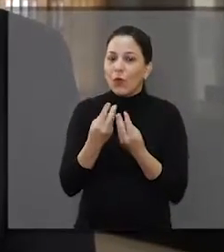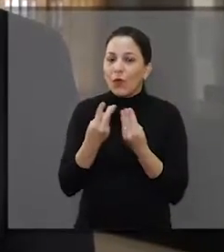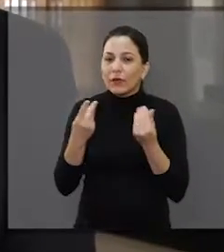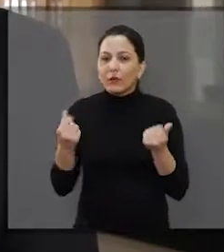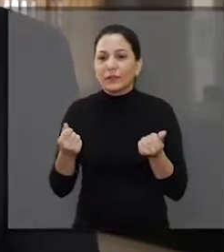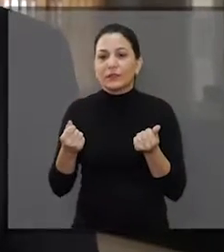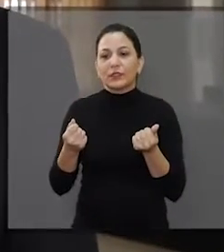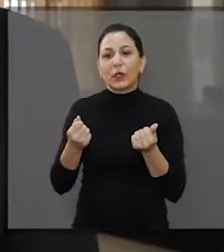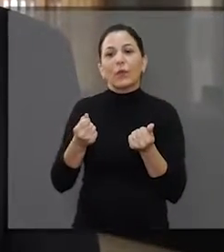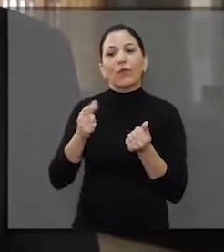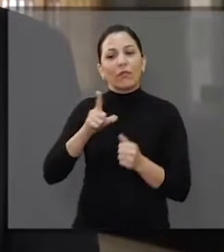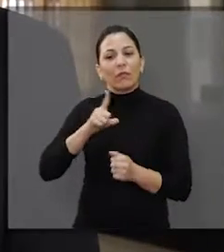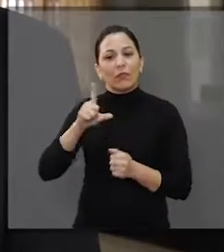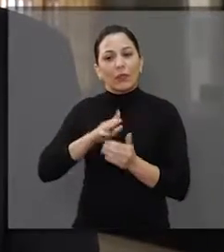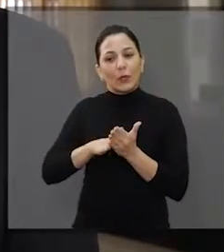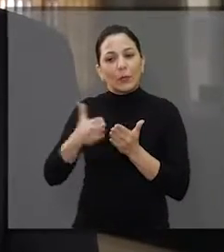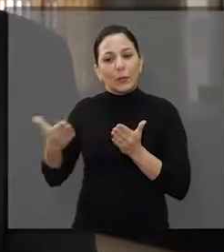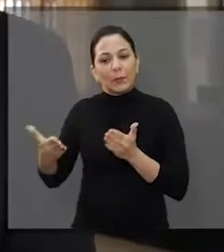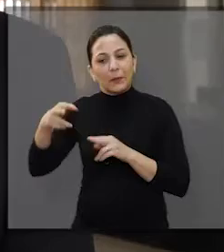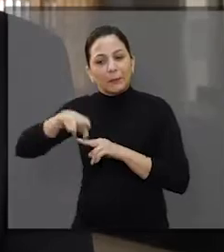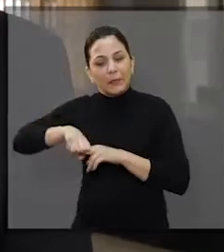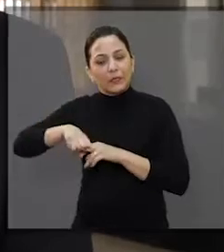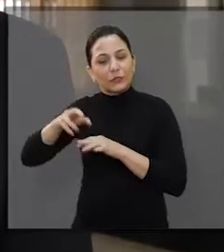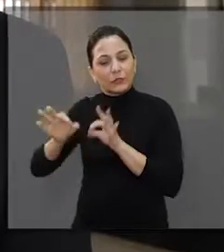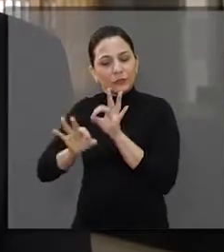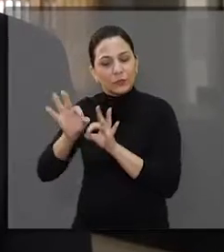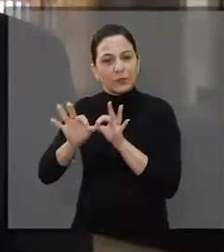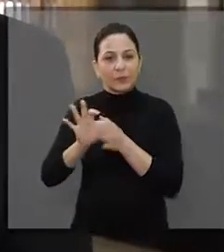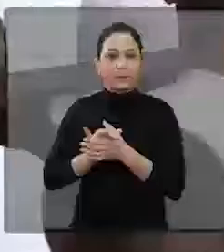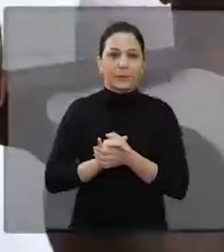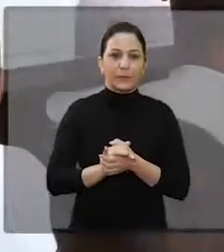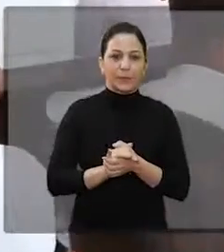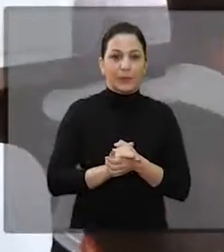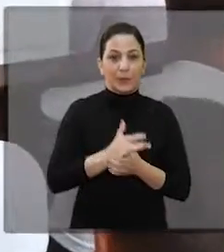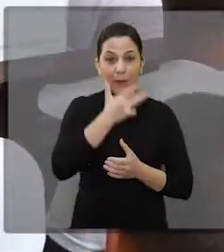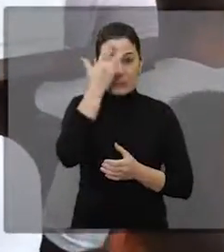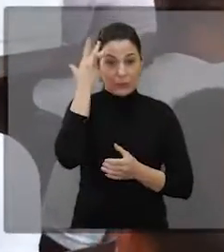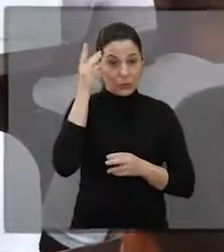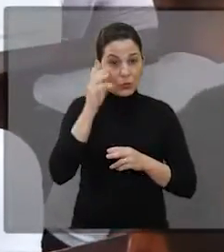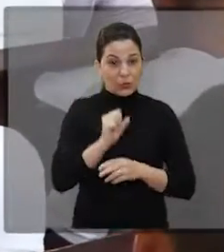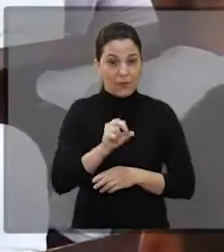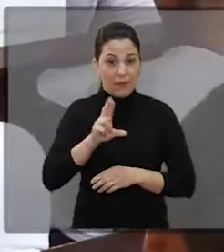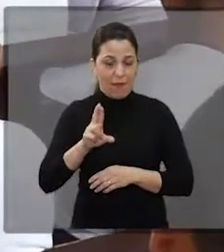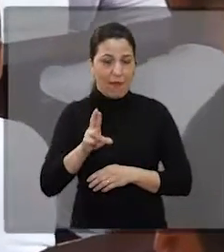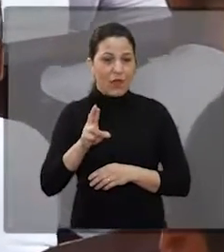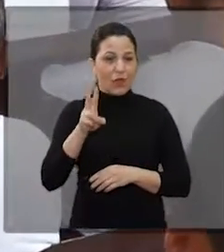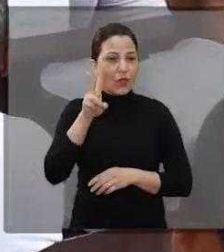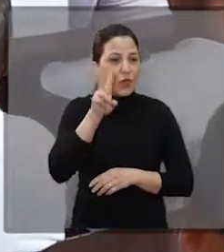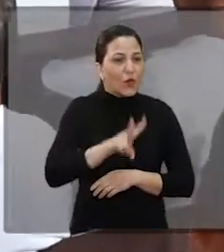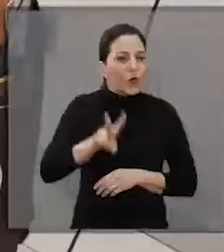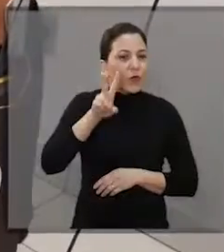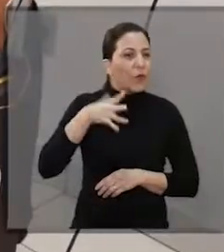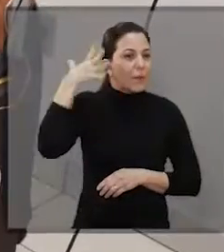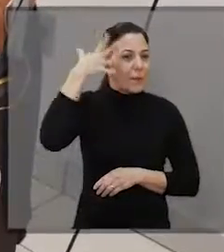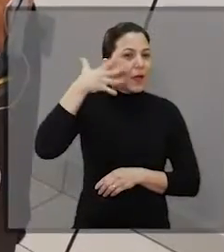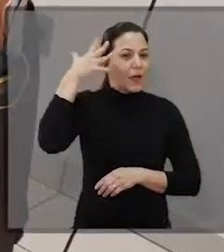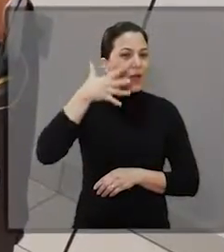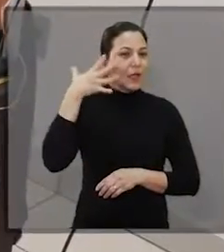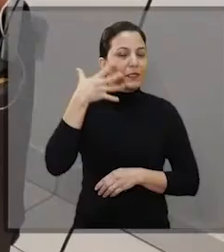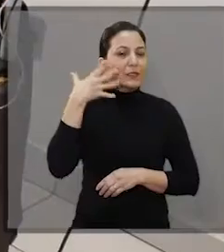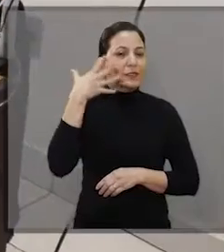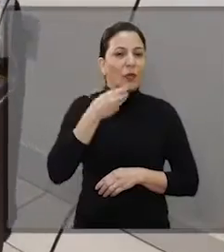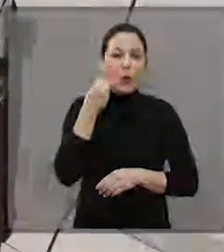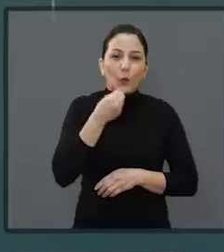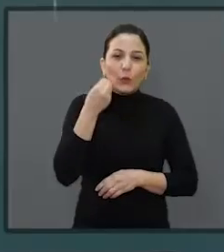qualificação possibilitada aqui durante o cumprimento da pena. Os reclusos enxergam na jornada da empregabilidade